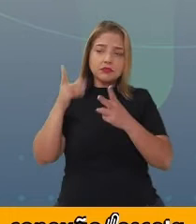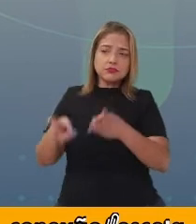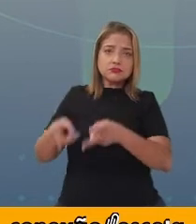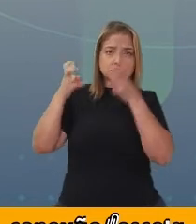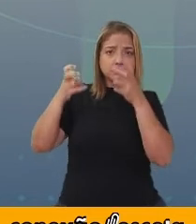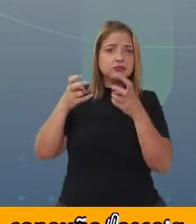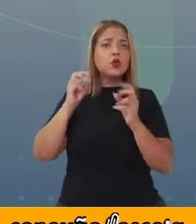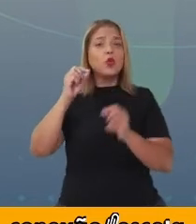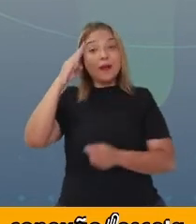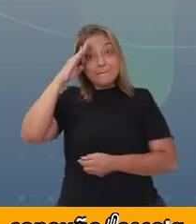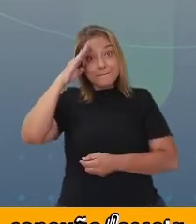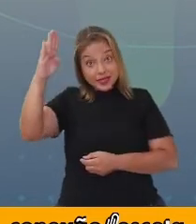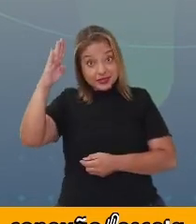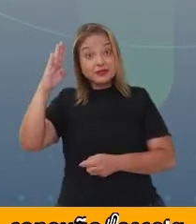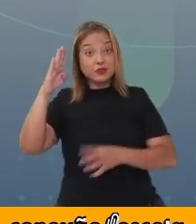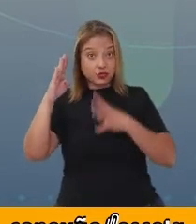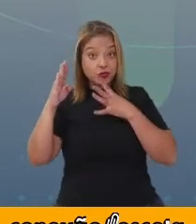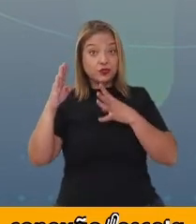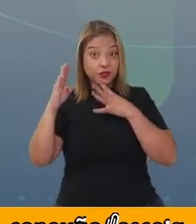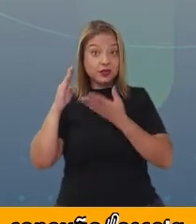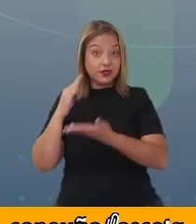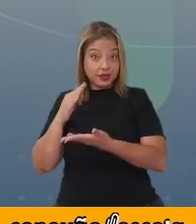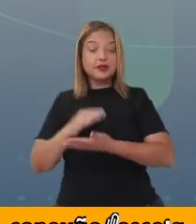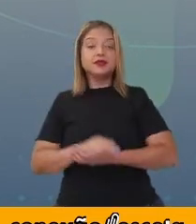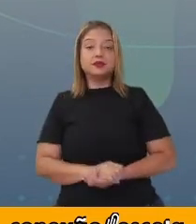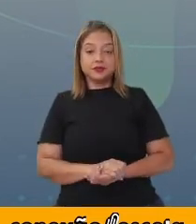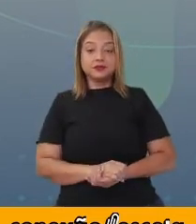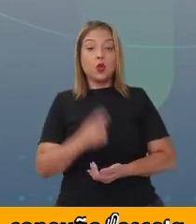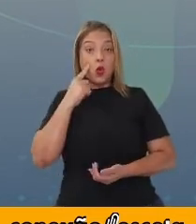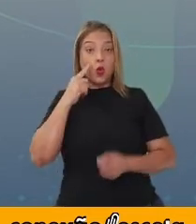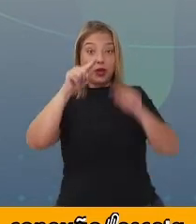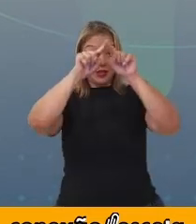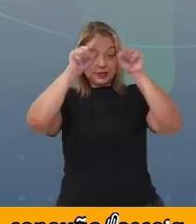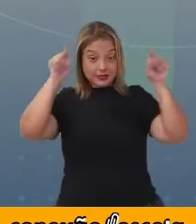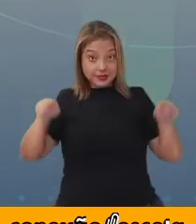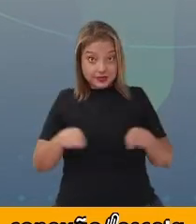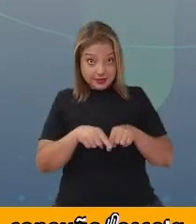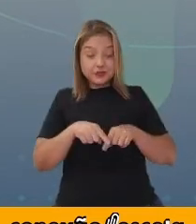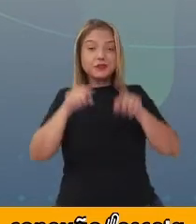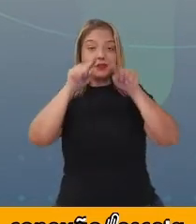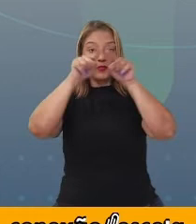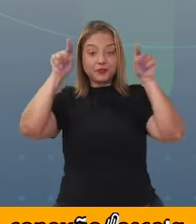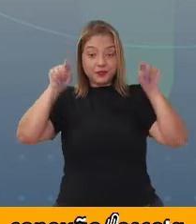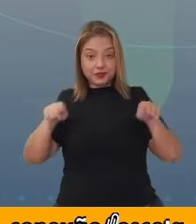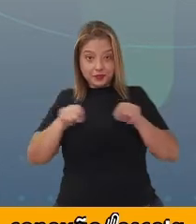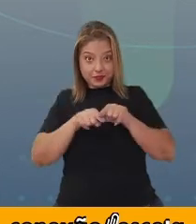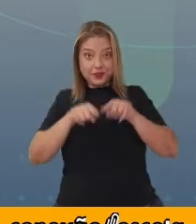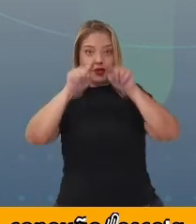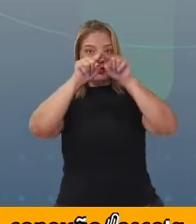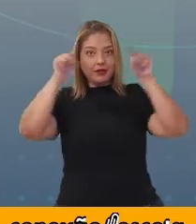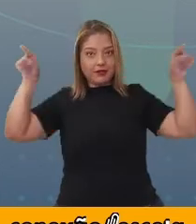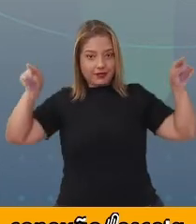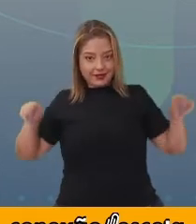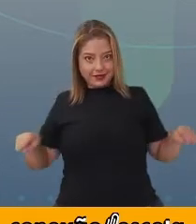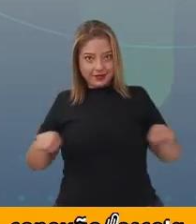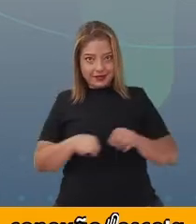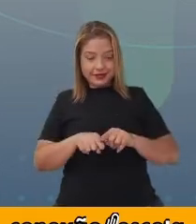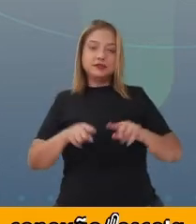principais planas? Ó, círculo, quadrado, retângulo,